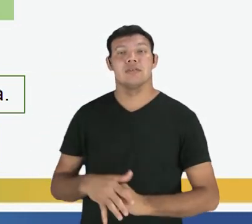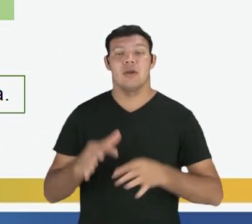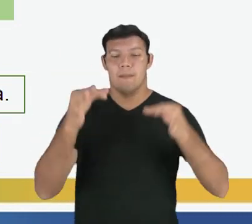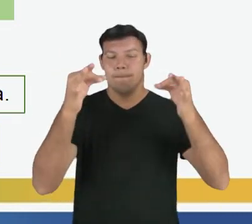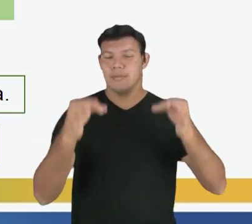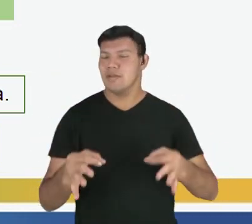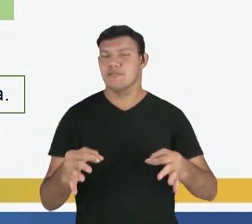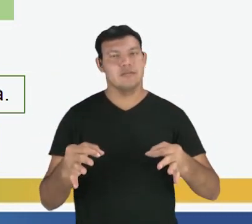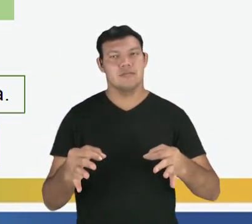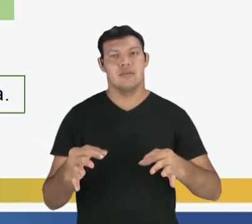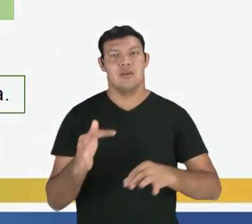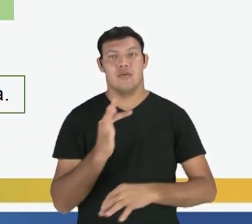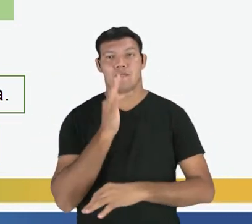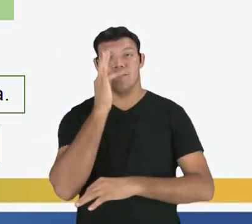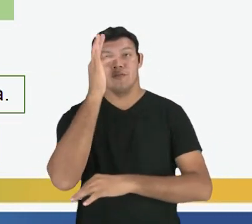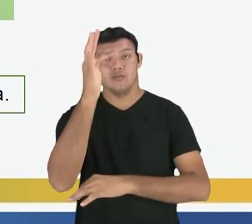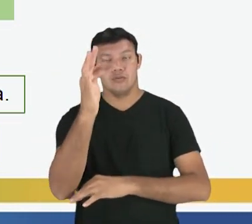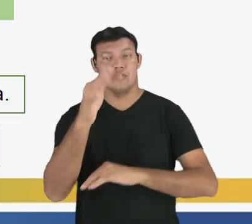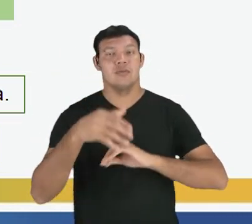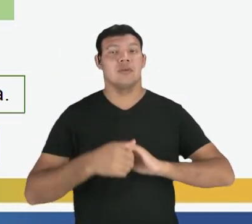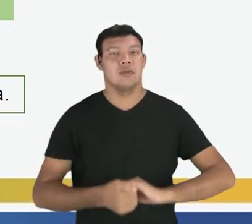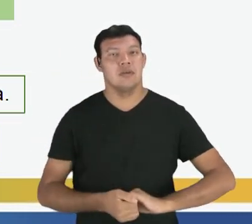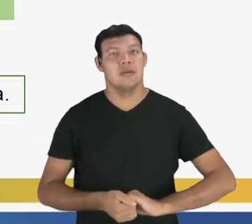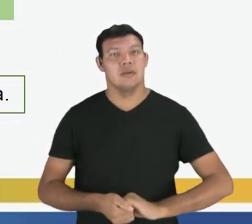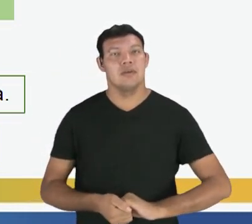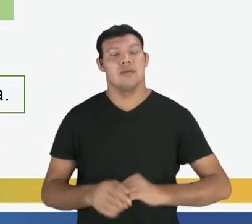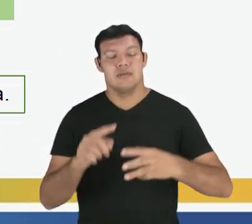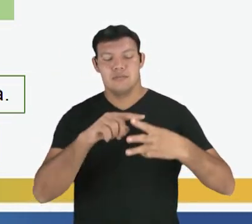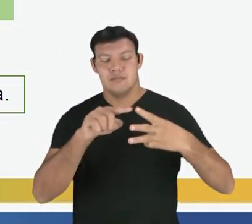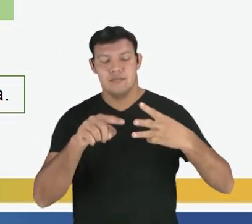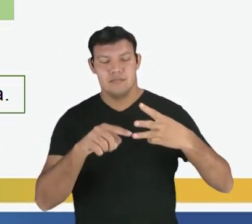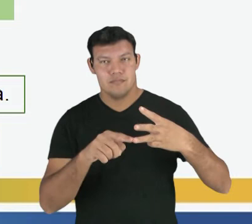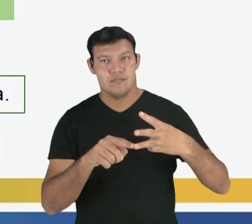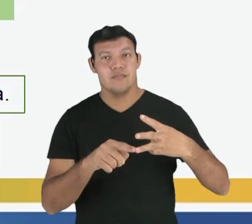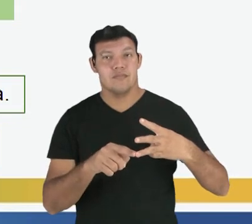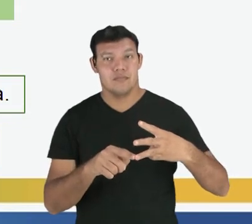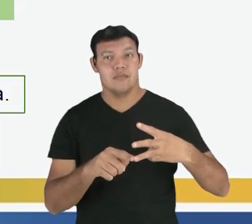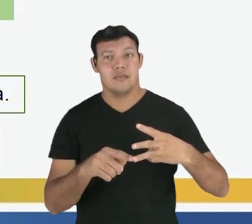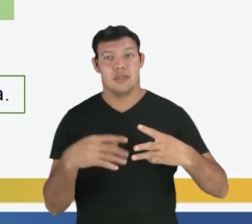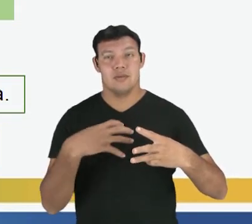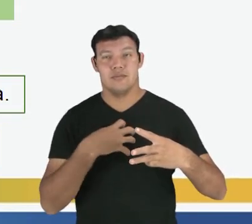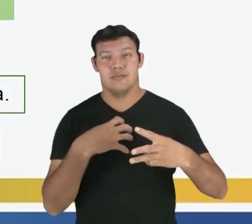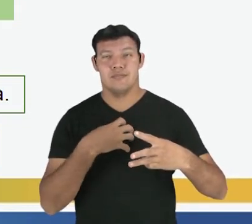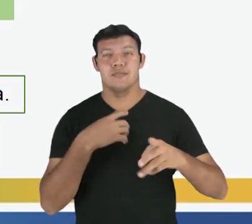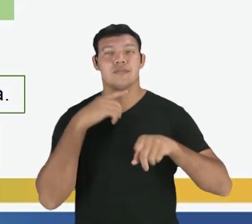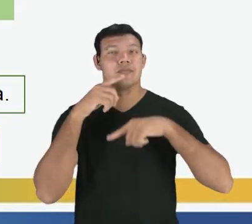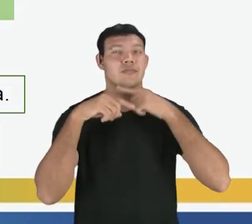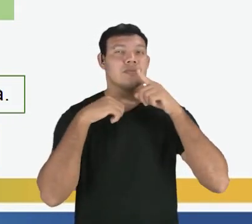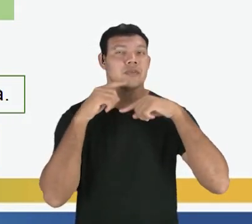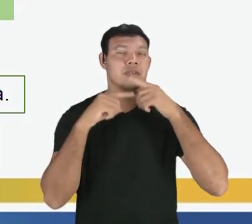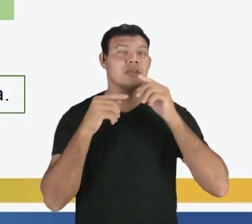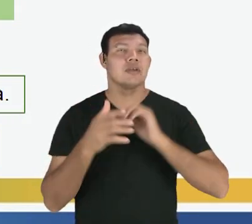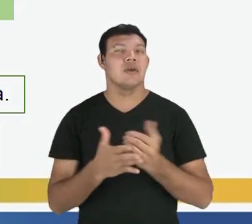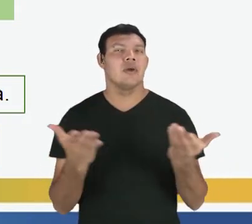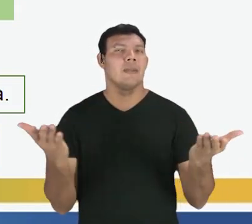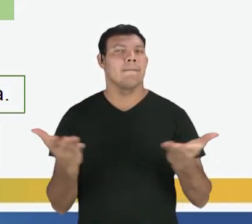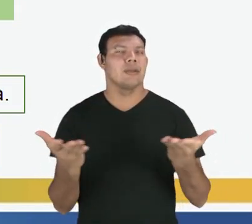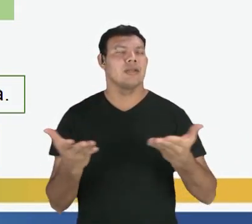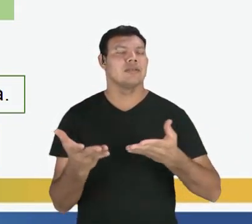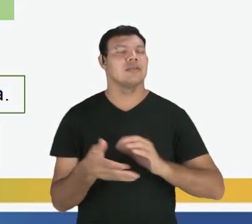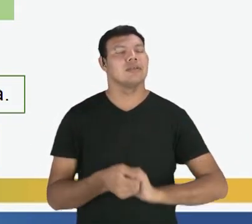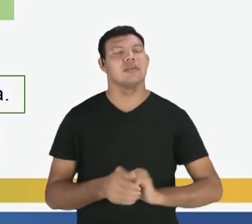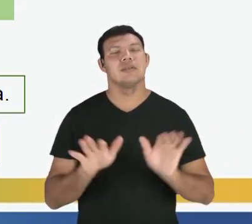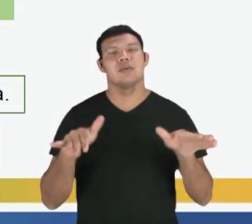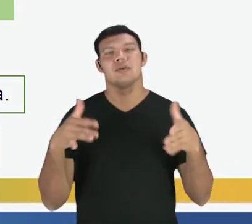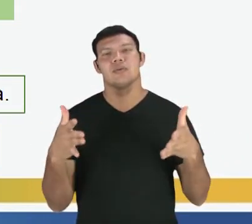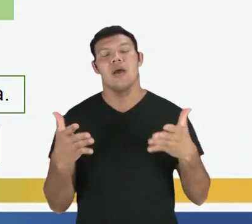subjuntivo e futuro do subjuntivo. São esses três tempos do modo subjuntivo. O que é o presente do subjuntivo?